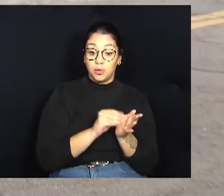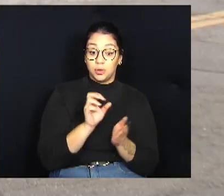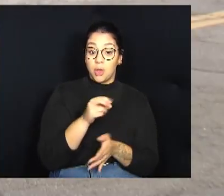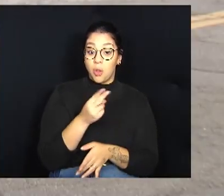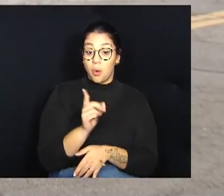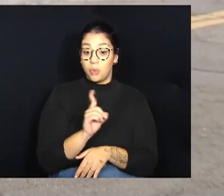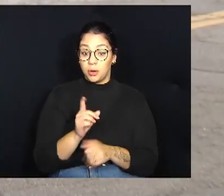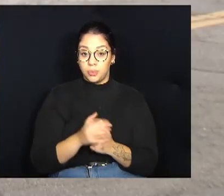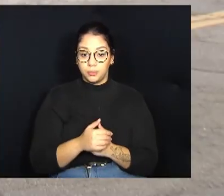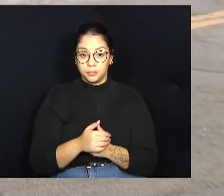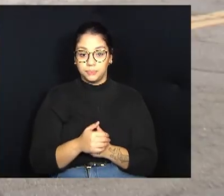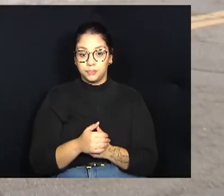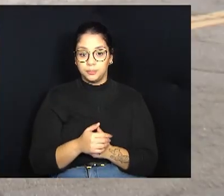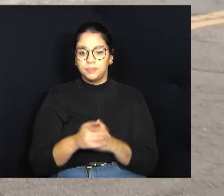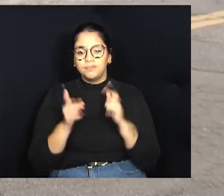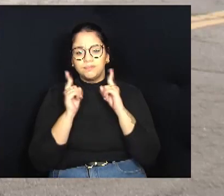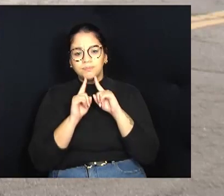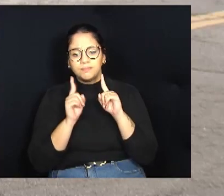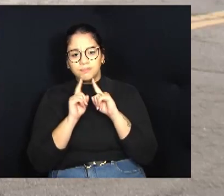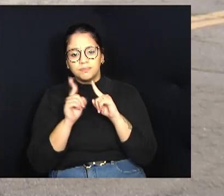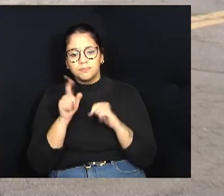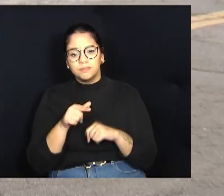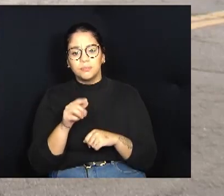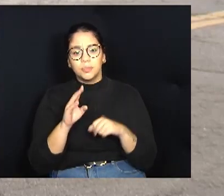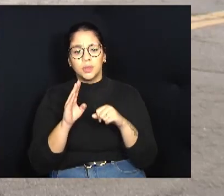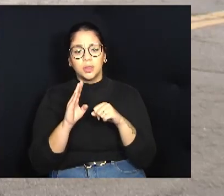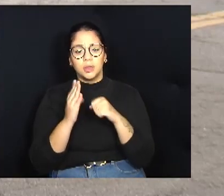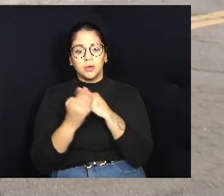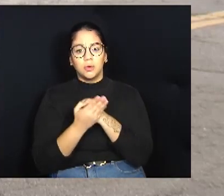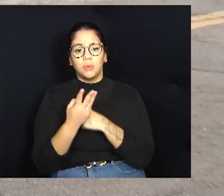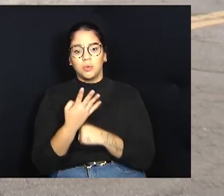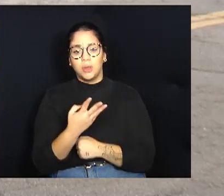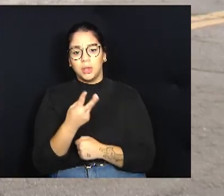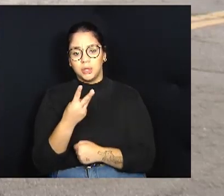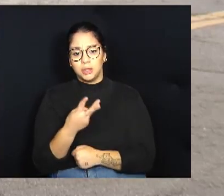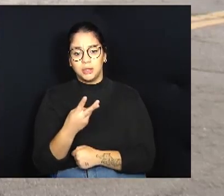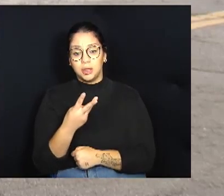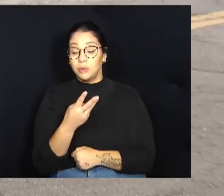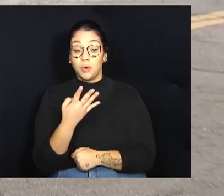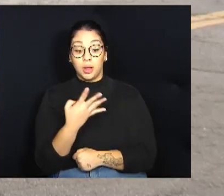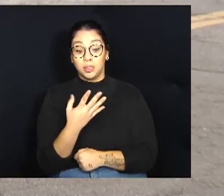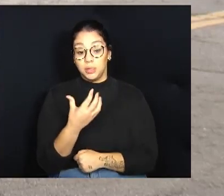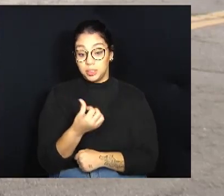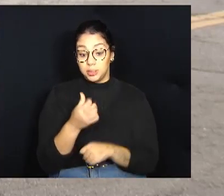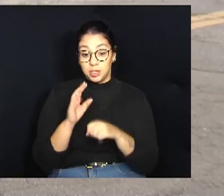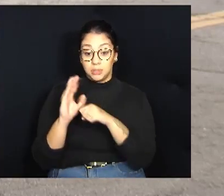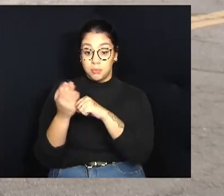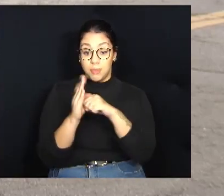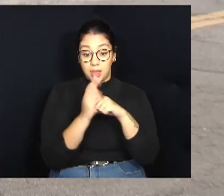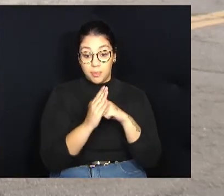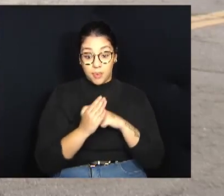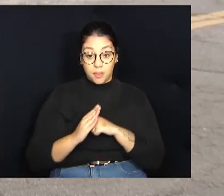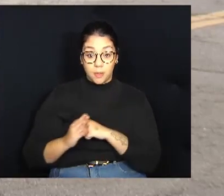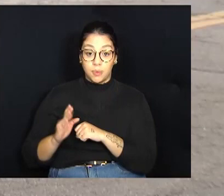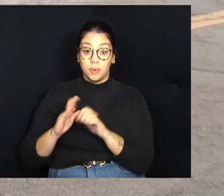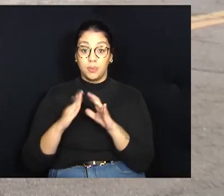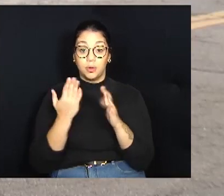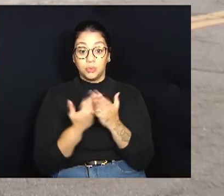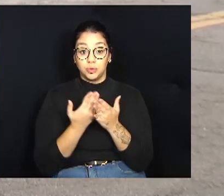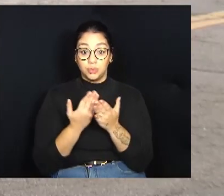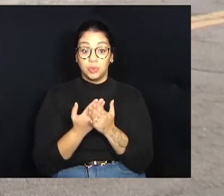vereador corresponde a 46 bairros aqui da região sul da cidade. A creche tem um valor bastante